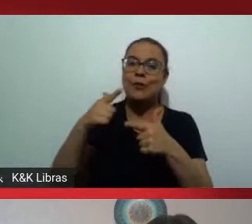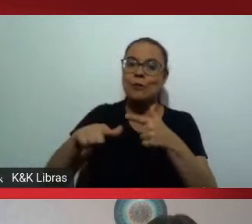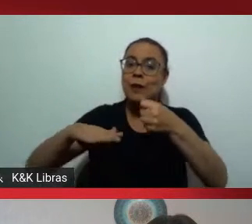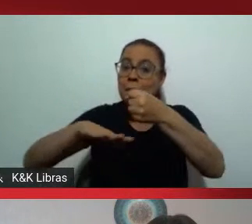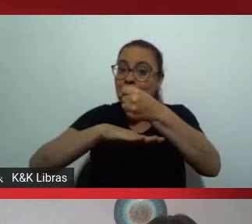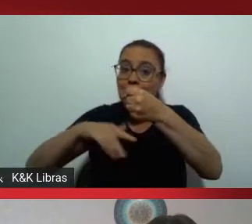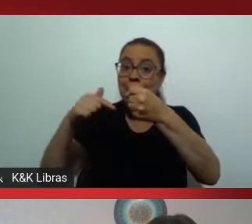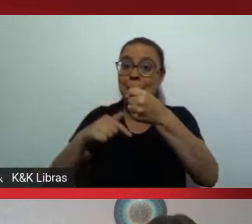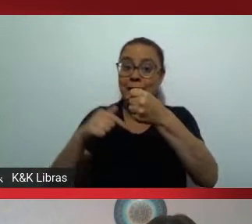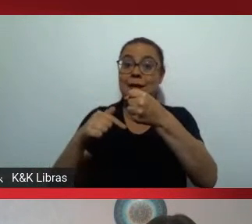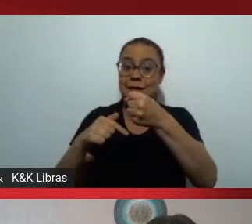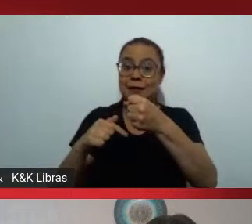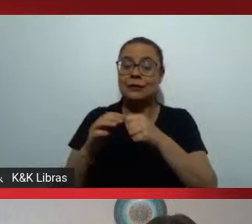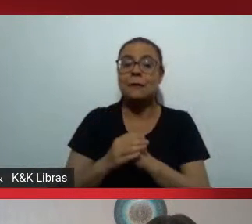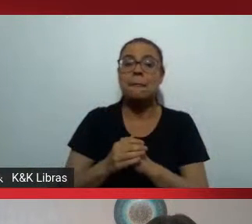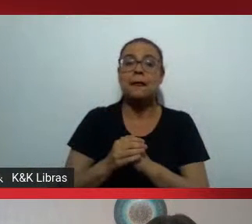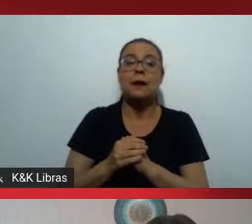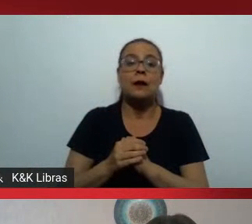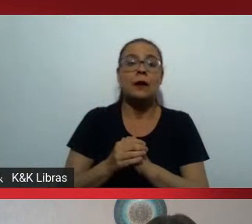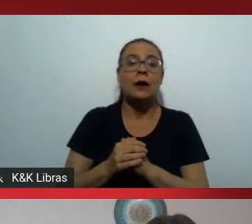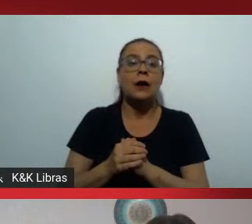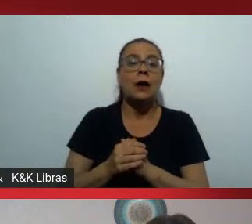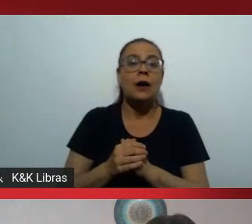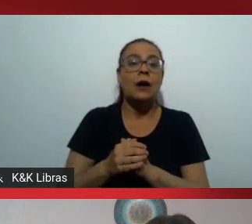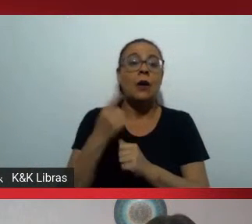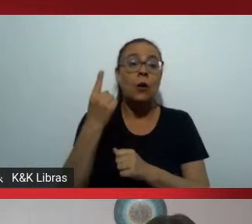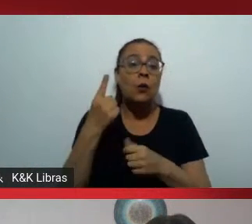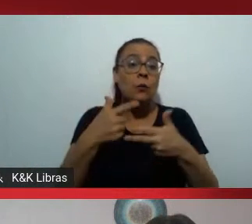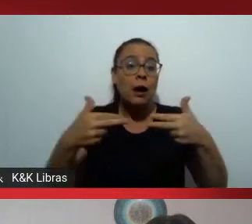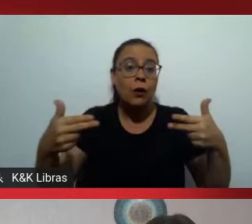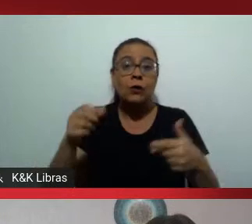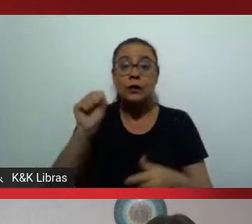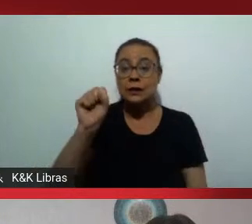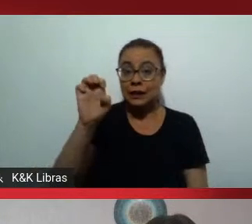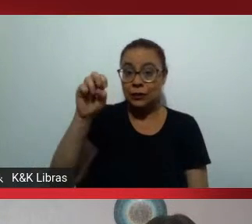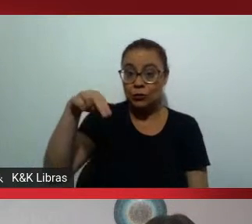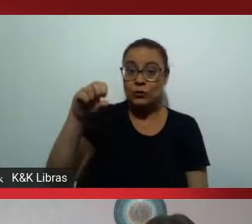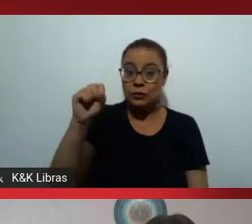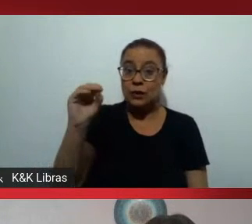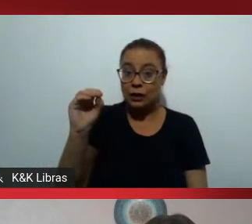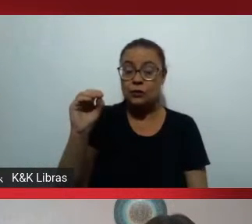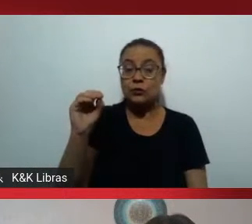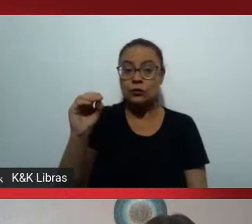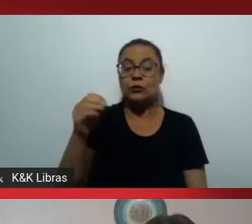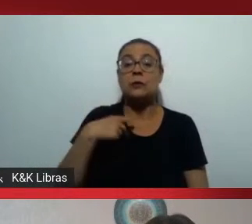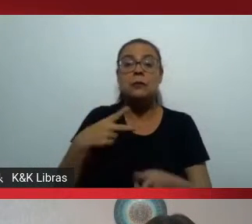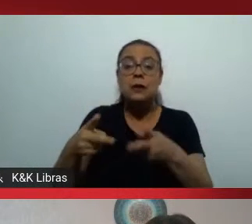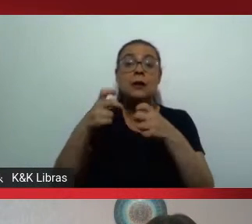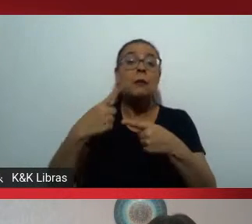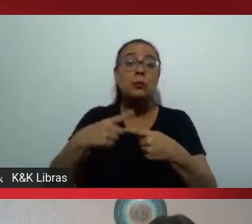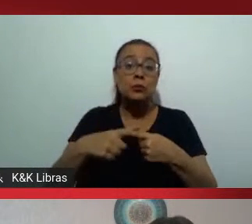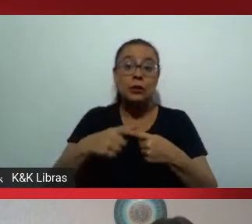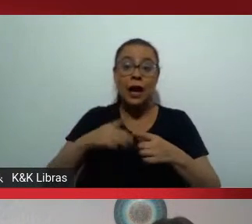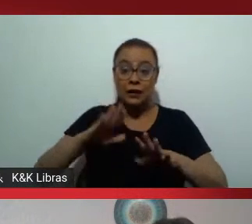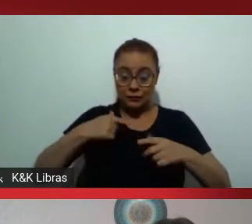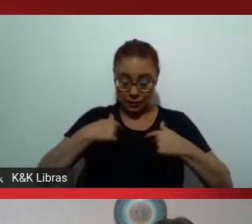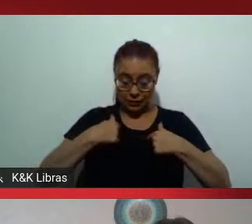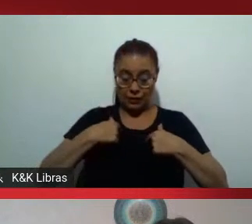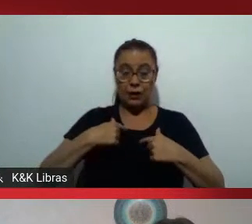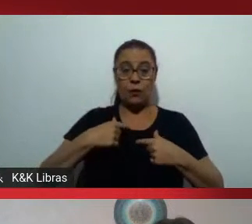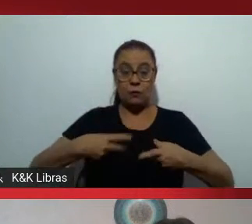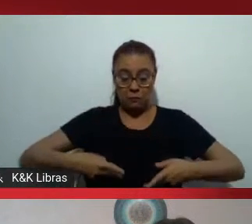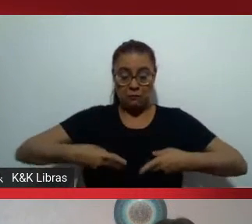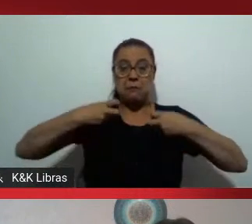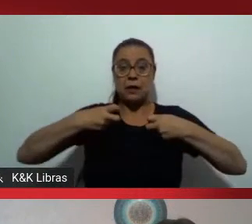uma das questões que o censo avalia é exatamente a percepção que o estudante tem a respeito da sua raça. O